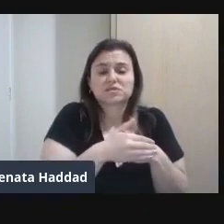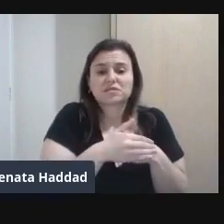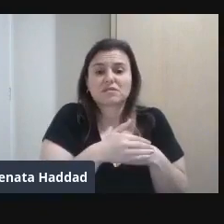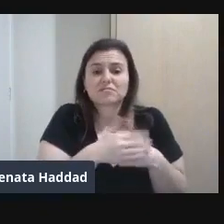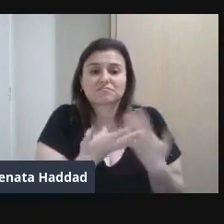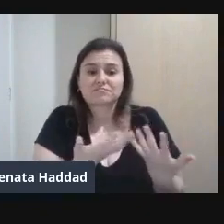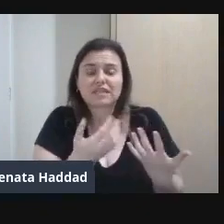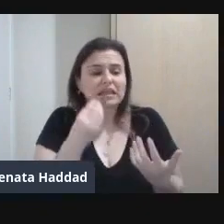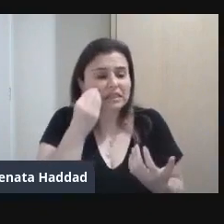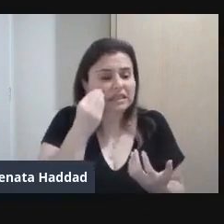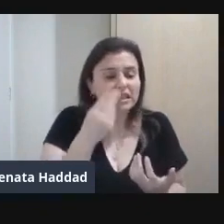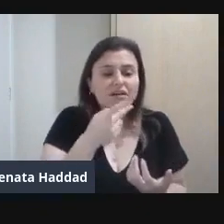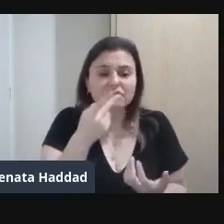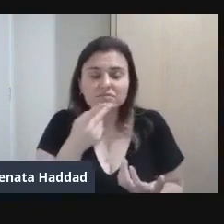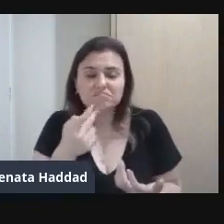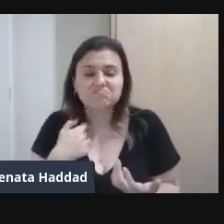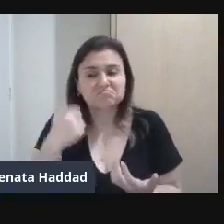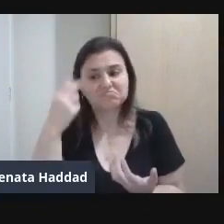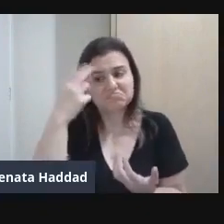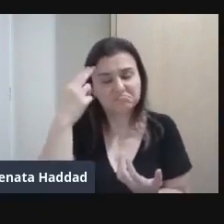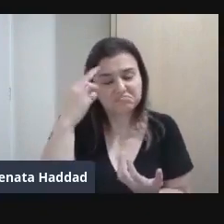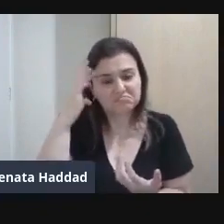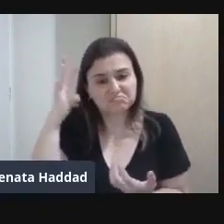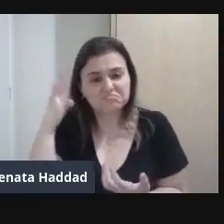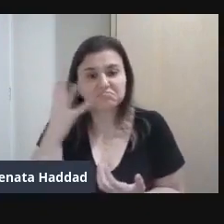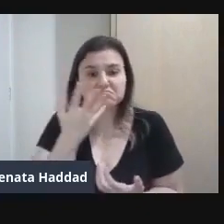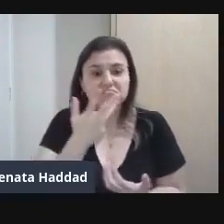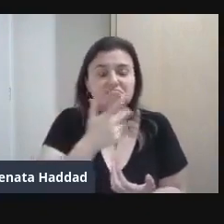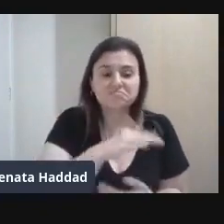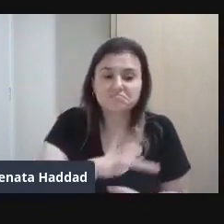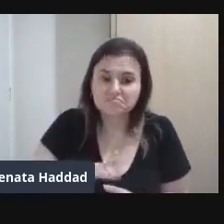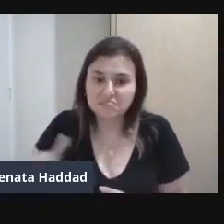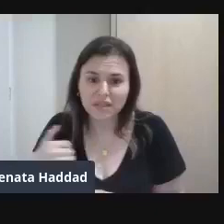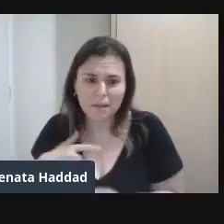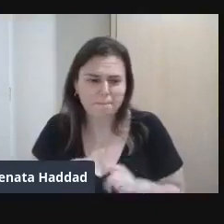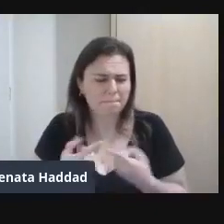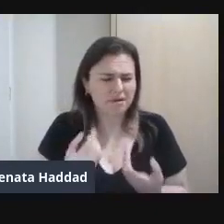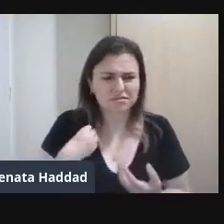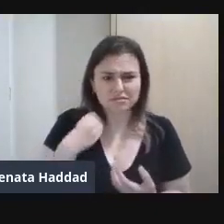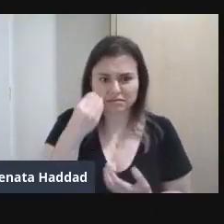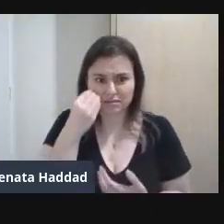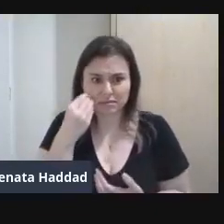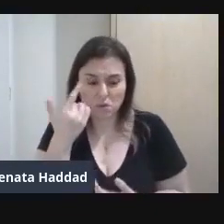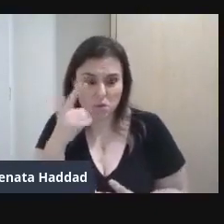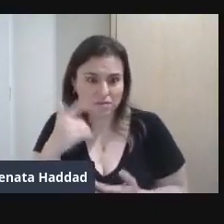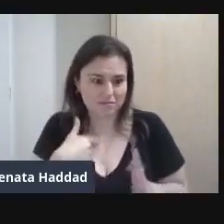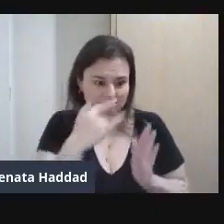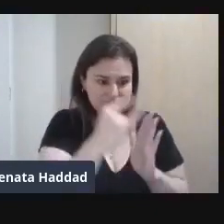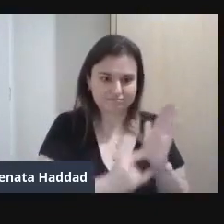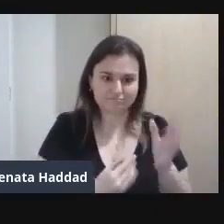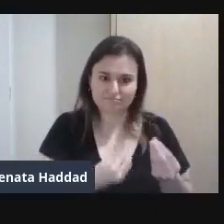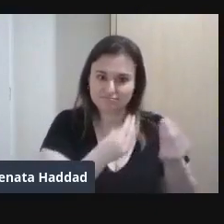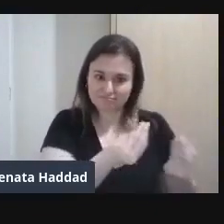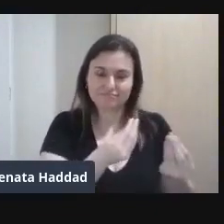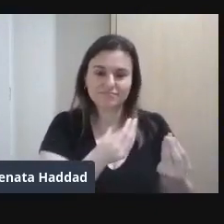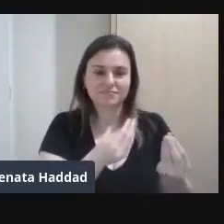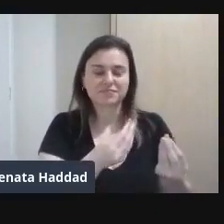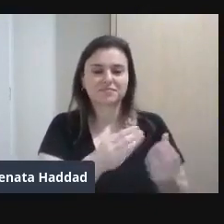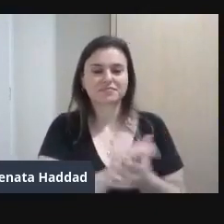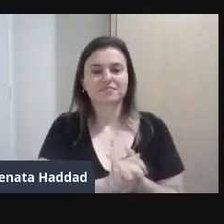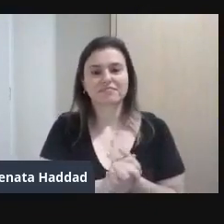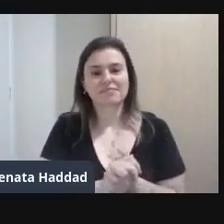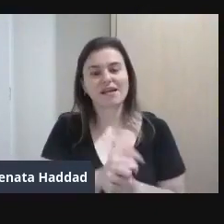das crianças Dos seus sonhos Mas ele Desconversava Entregando uma outra Lista Ela ainda